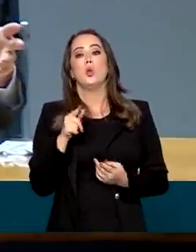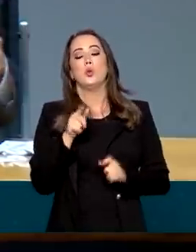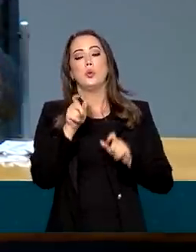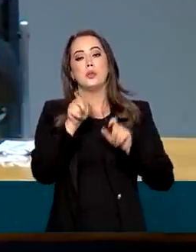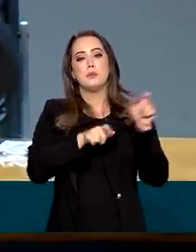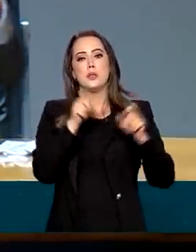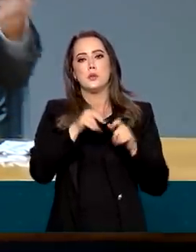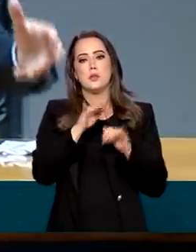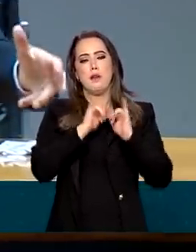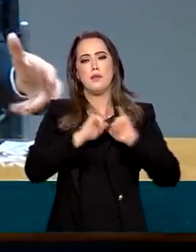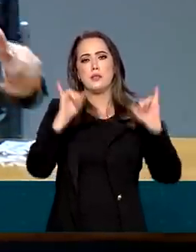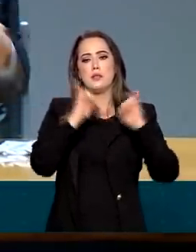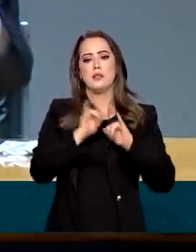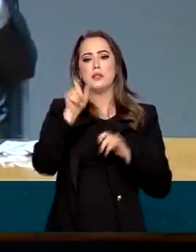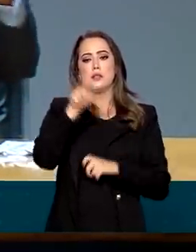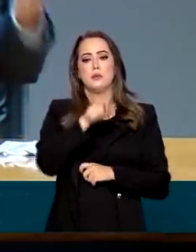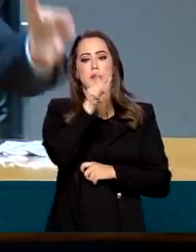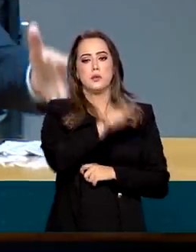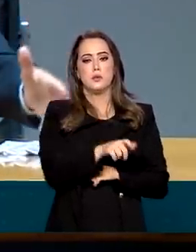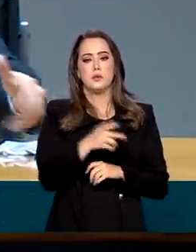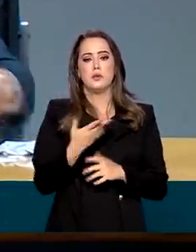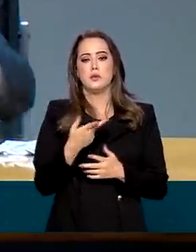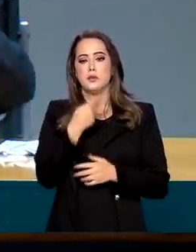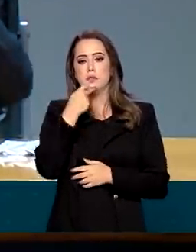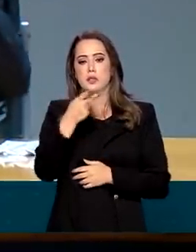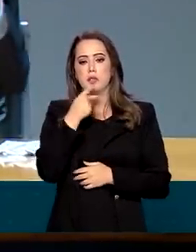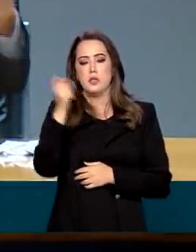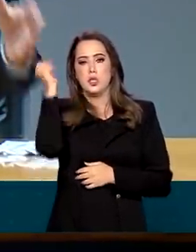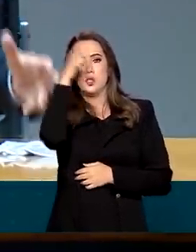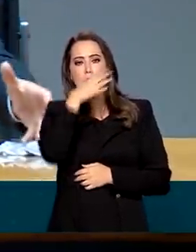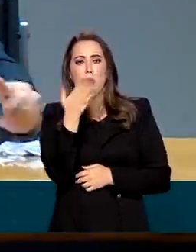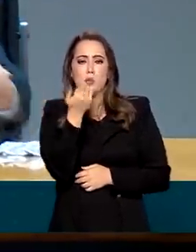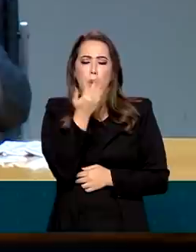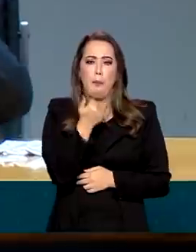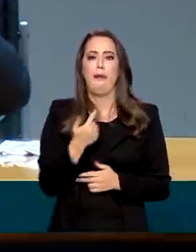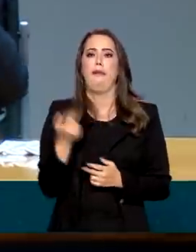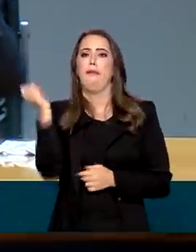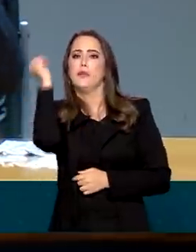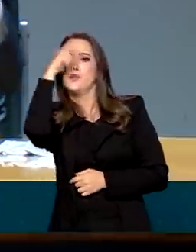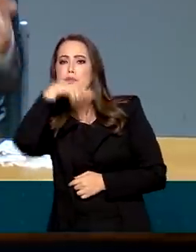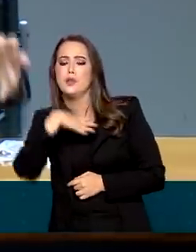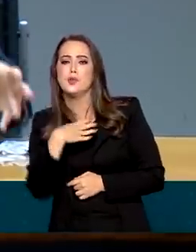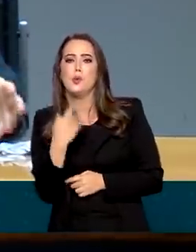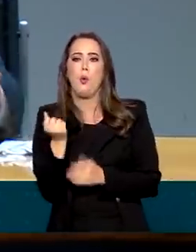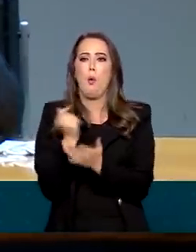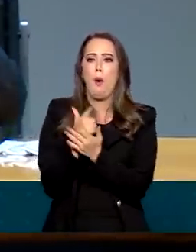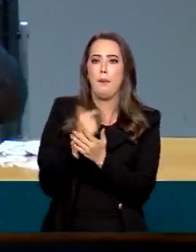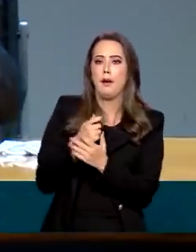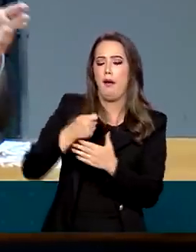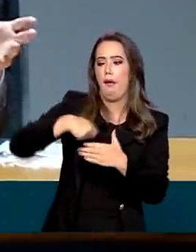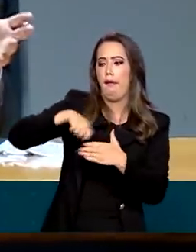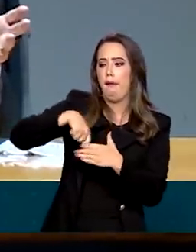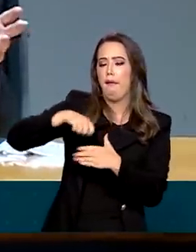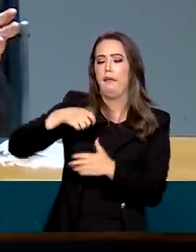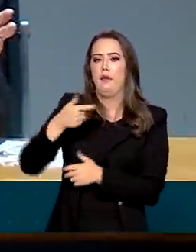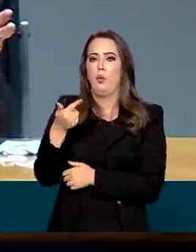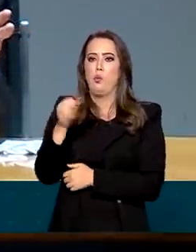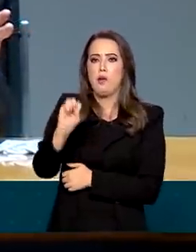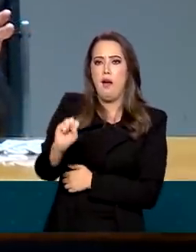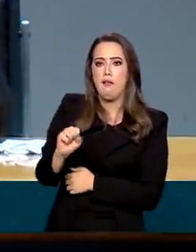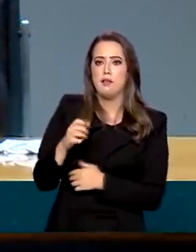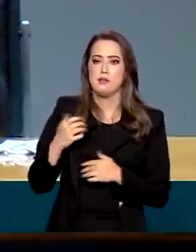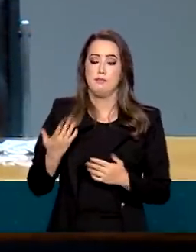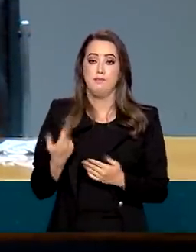dizendo que o povo está tendo dificuldade para comer, está tendo dificuldade para comprar o gás de cozinha, nós vamos ajudar os